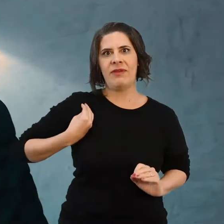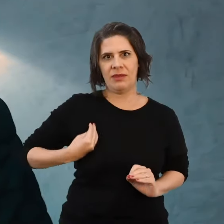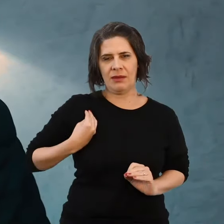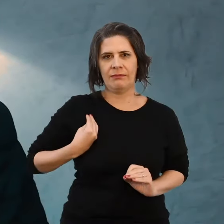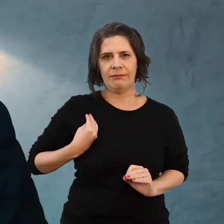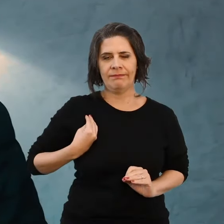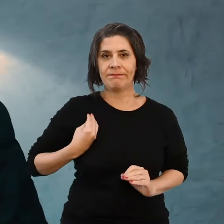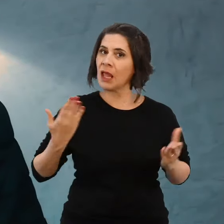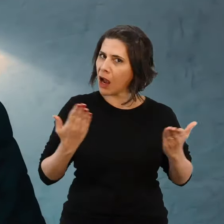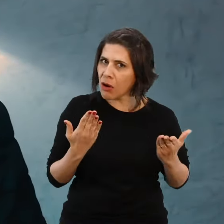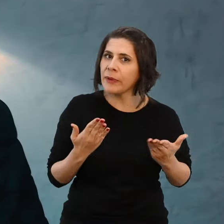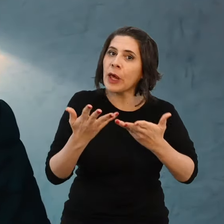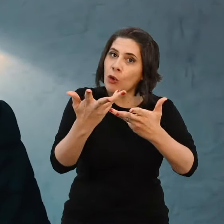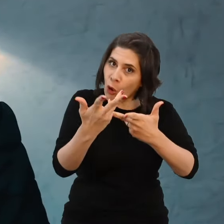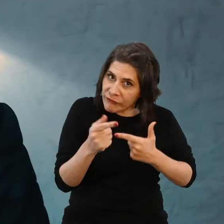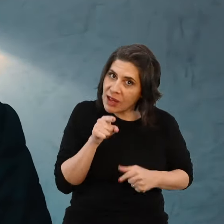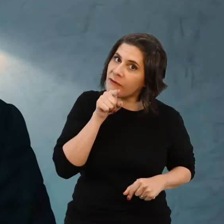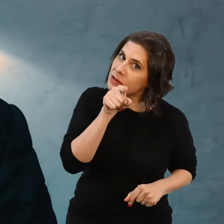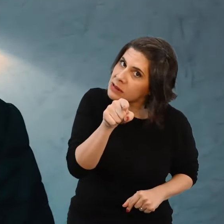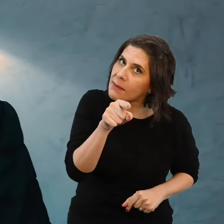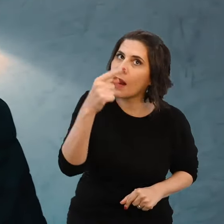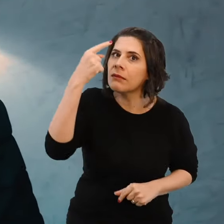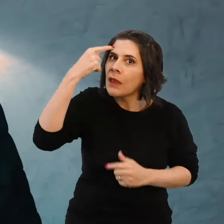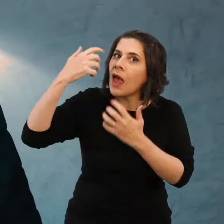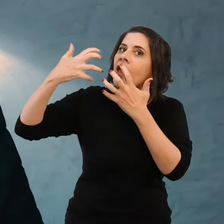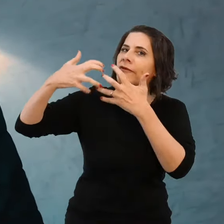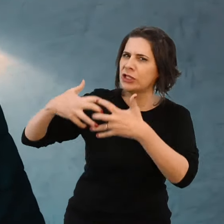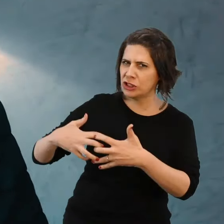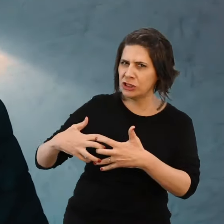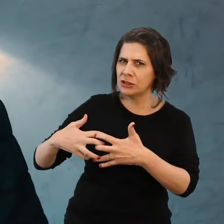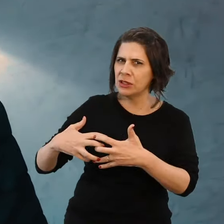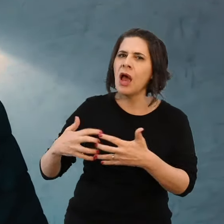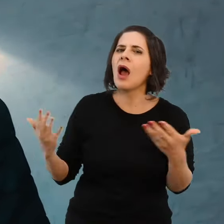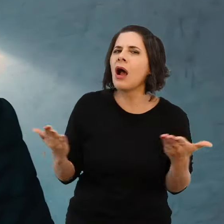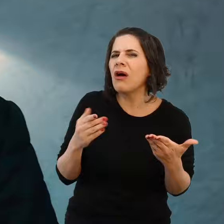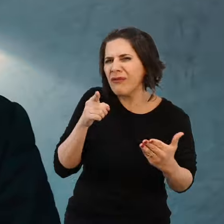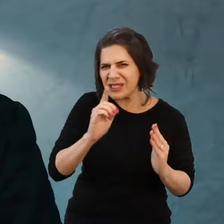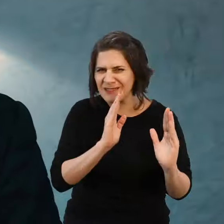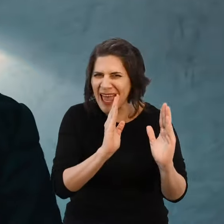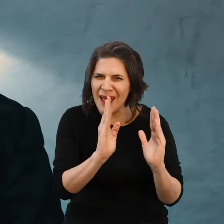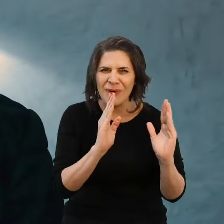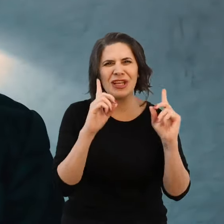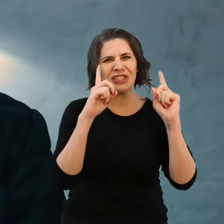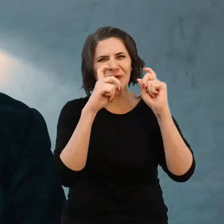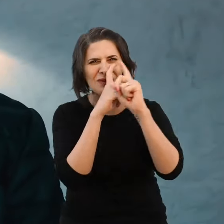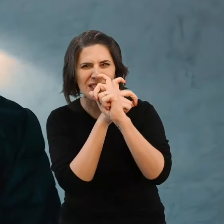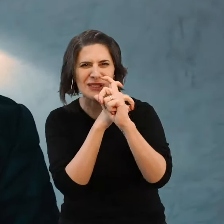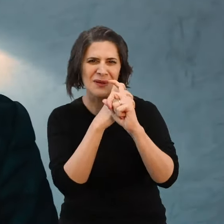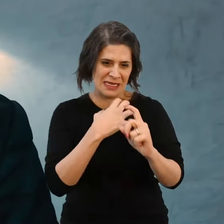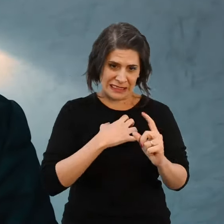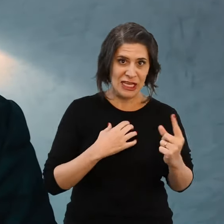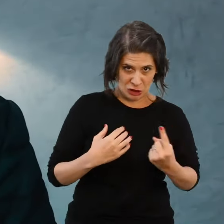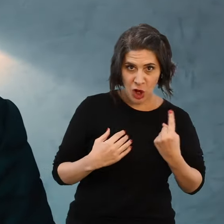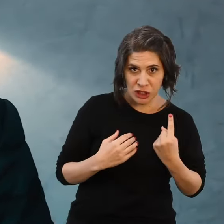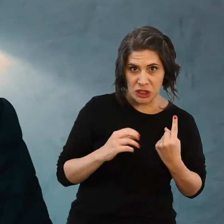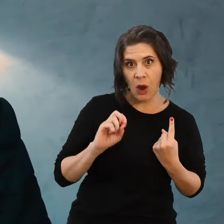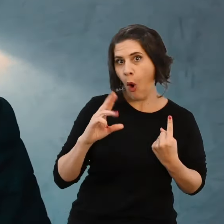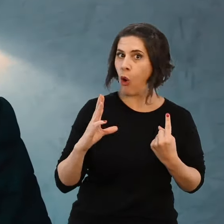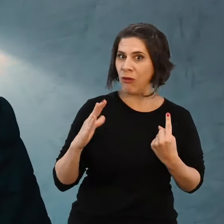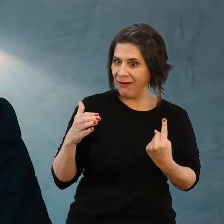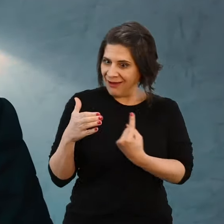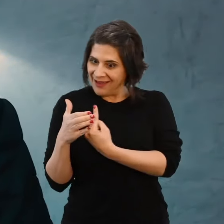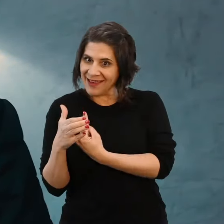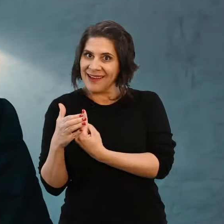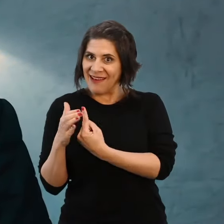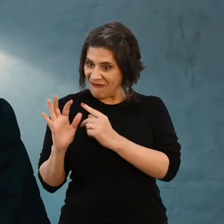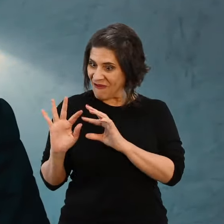Quero falar com você hoje que tem passado por esses momentos, momentos difíceis na sua solidão e que quando você está em